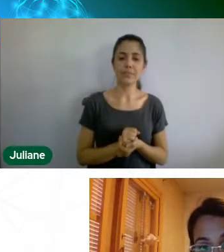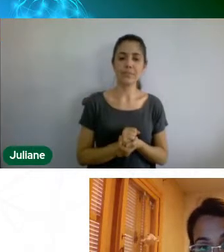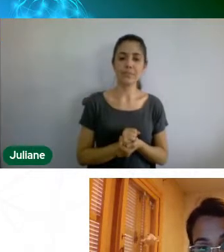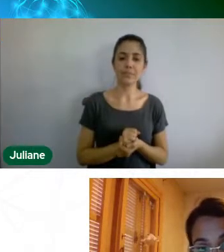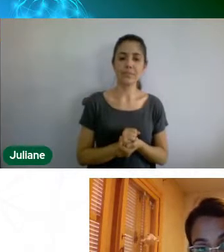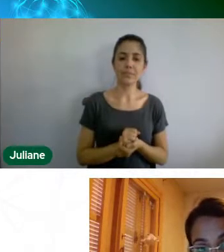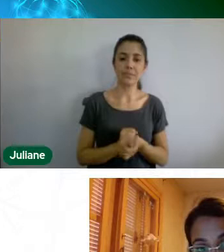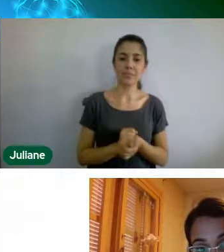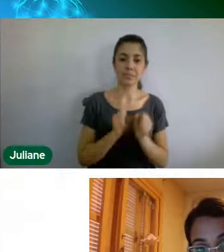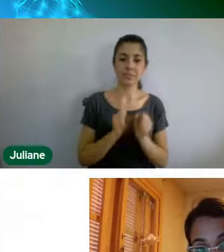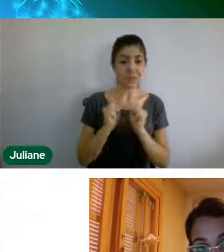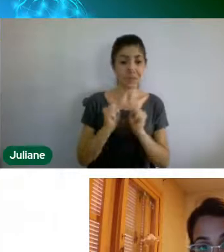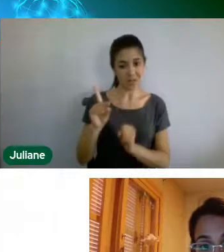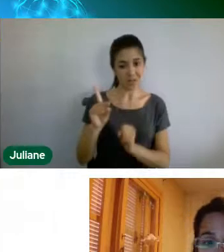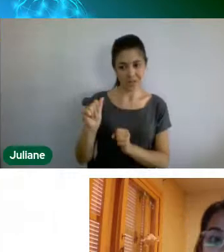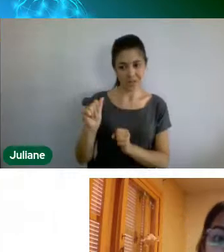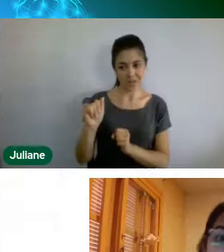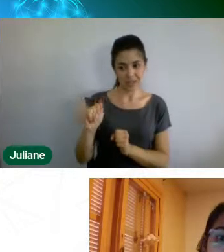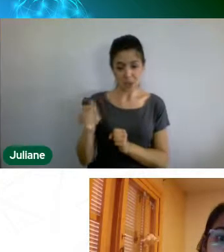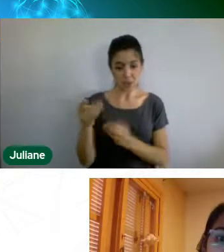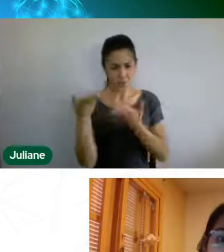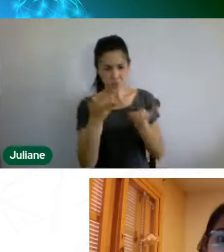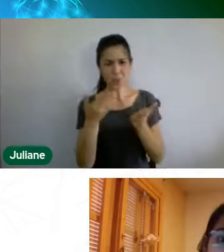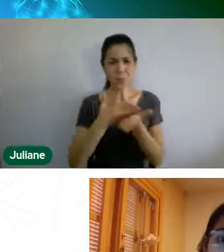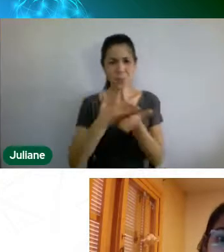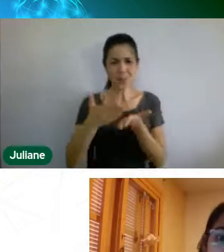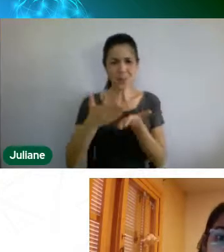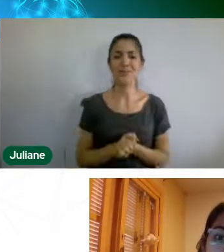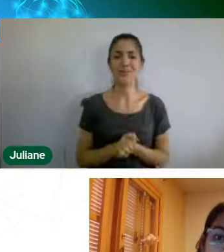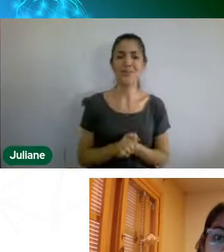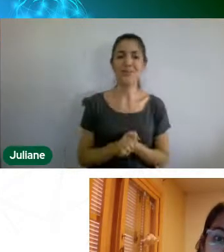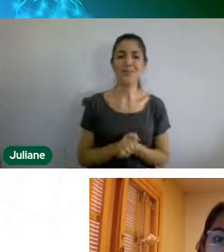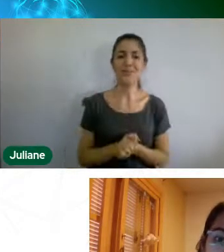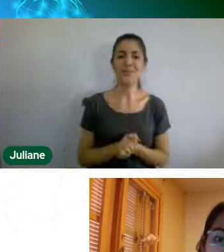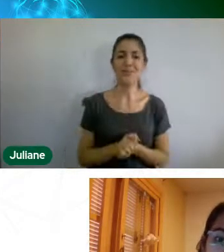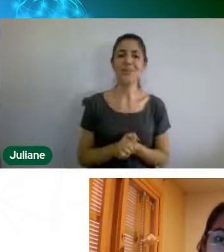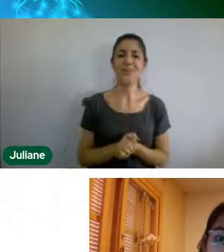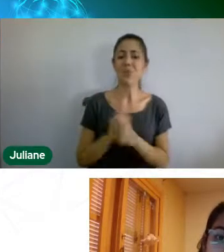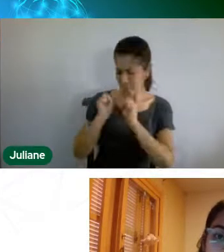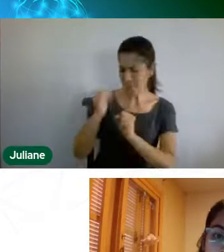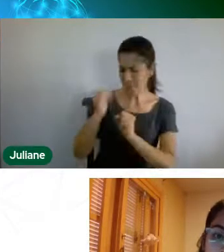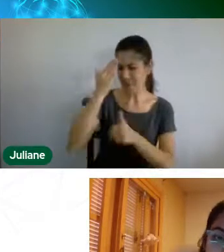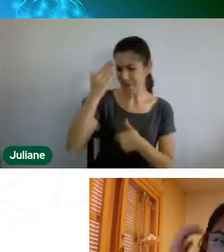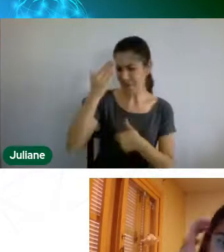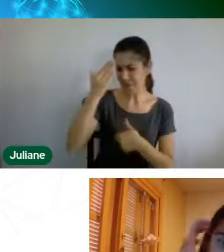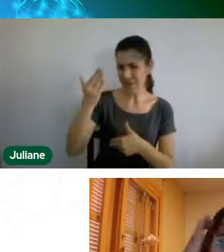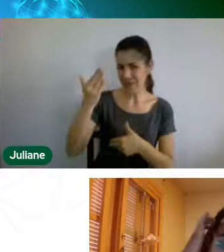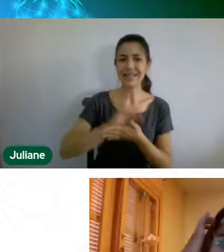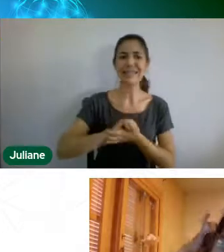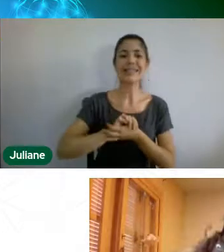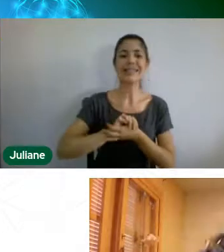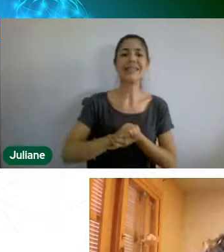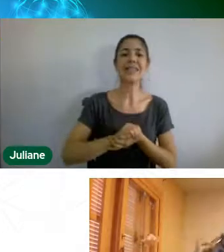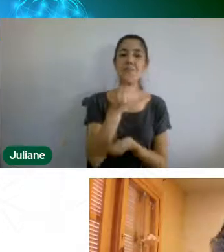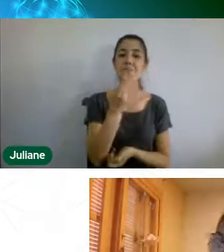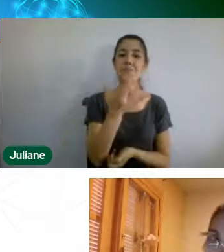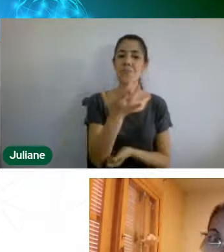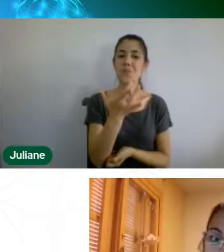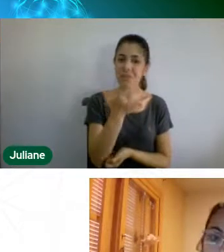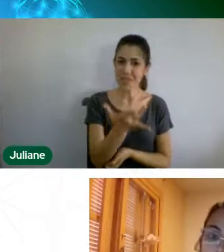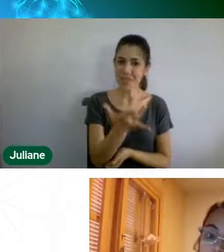Pode ser, sim. Obrigada, Dani. Boa tarde, gente, agora, né, de forma oficial. Parabéns, Brenda, pela